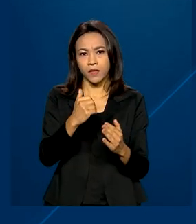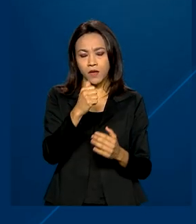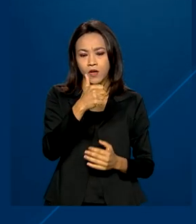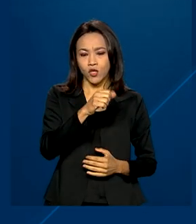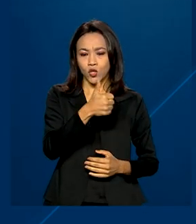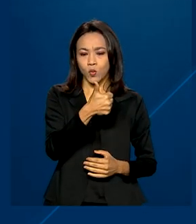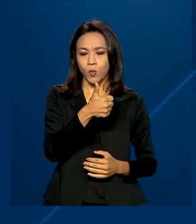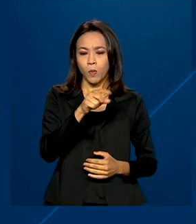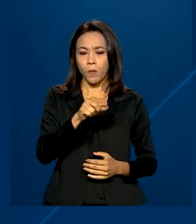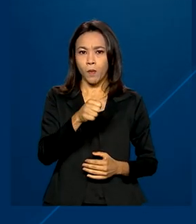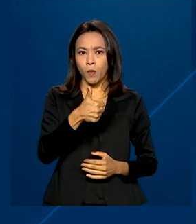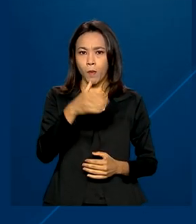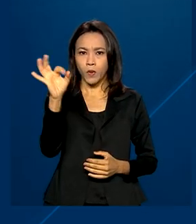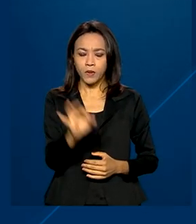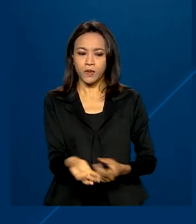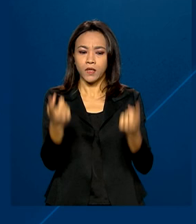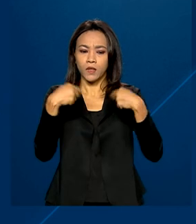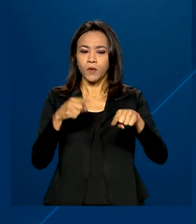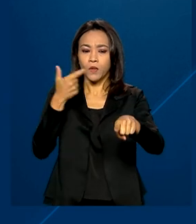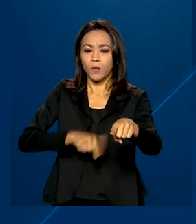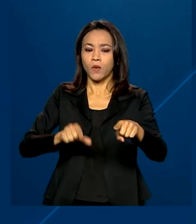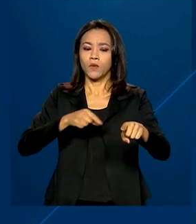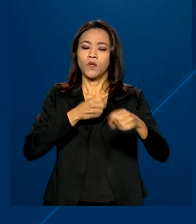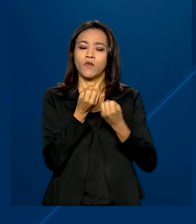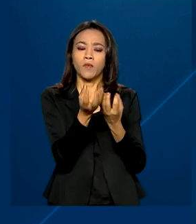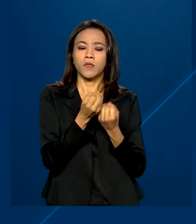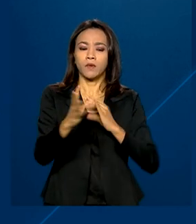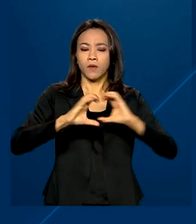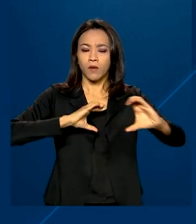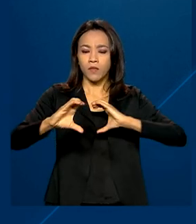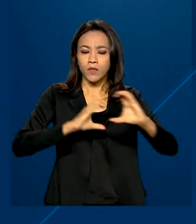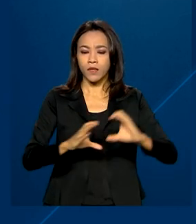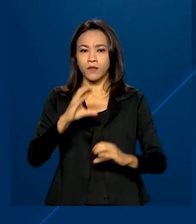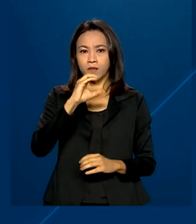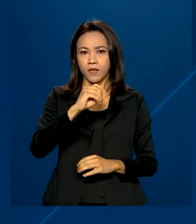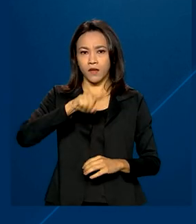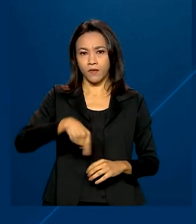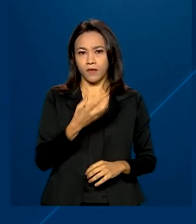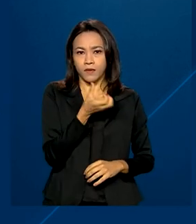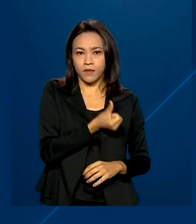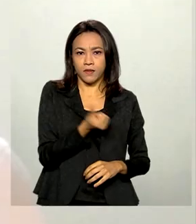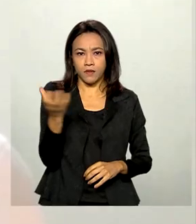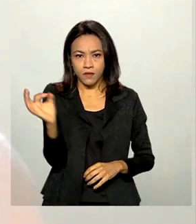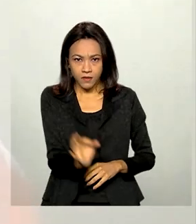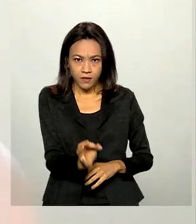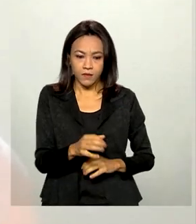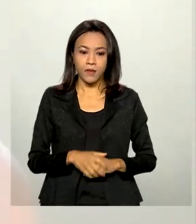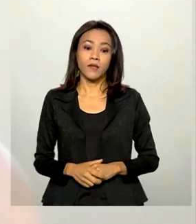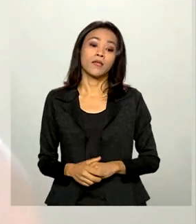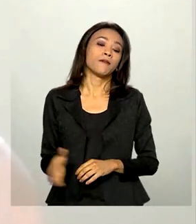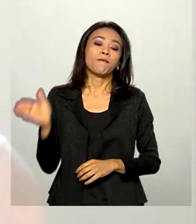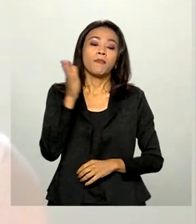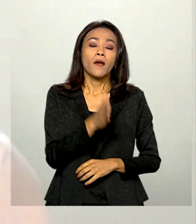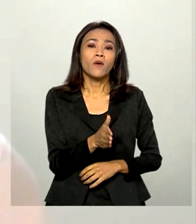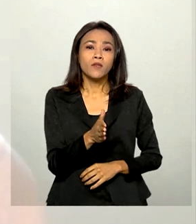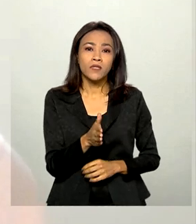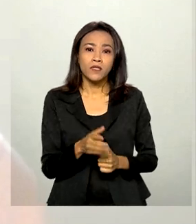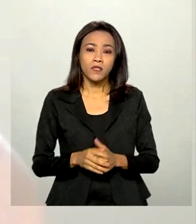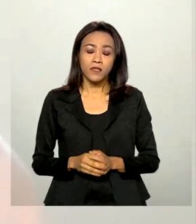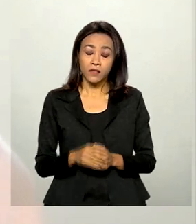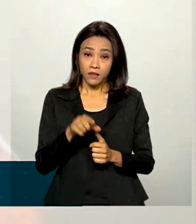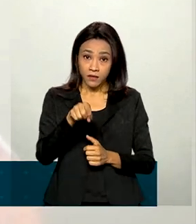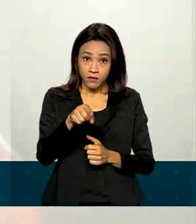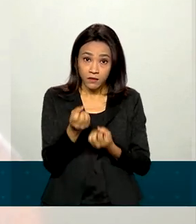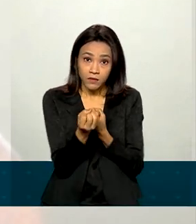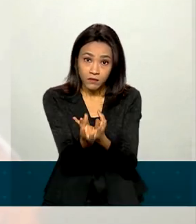e os serviços de informação e comunicação com um avanço de 0,6%. O que impulsionou o setor de informação e